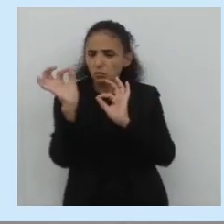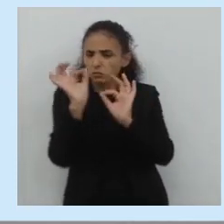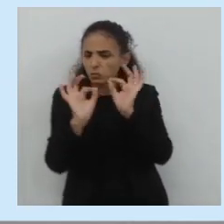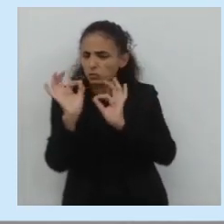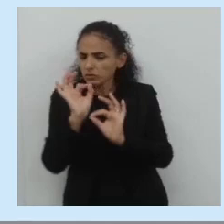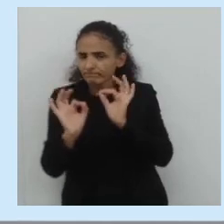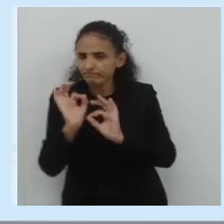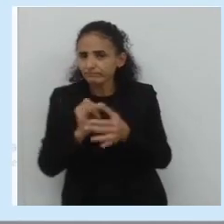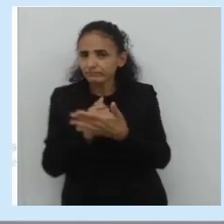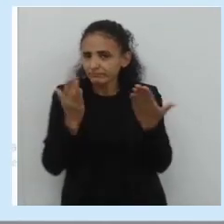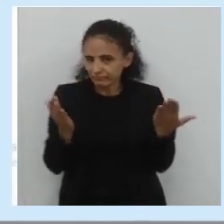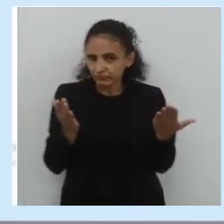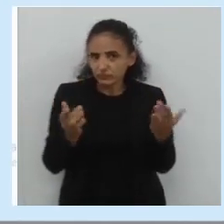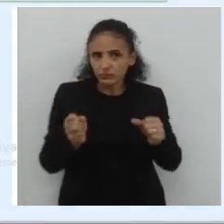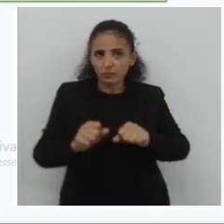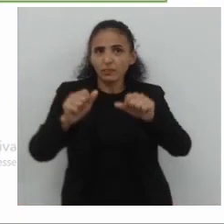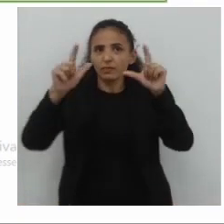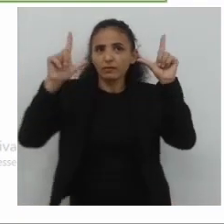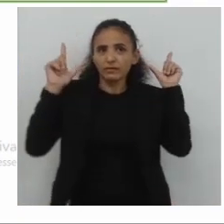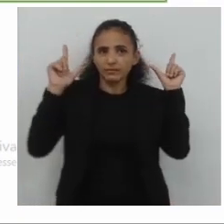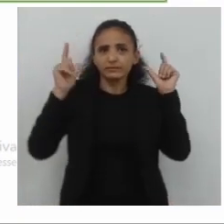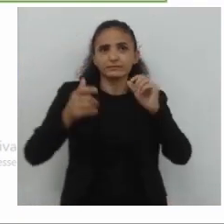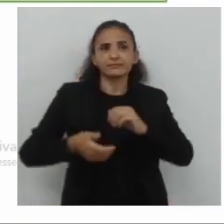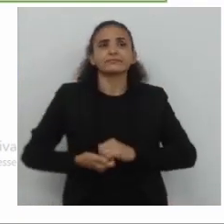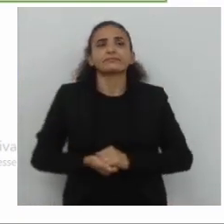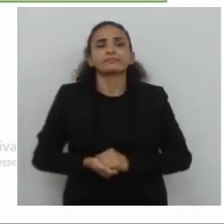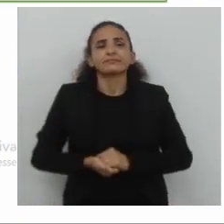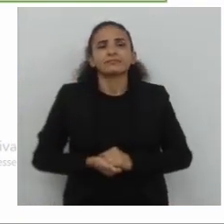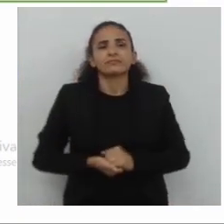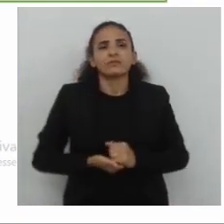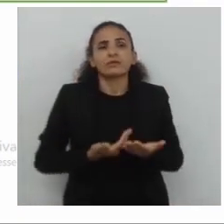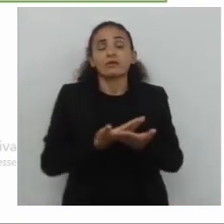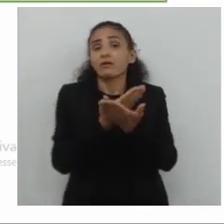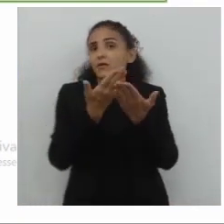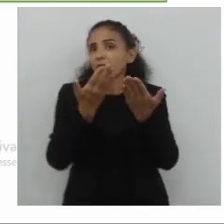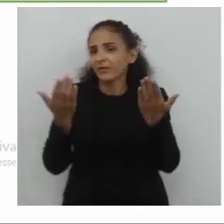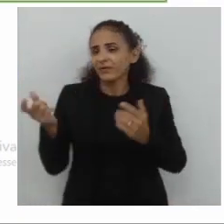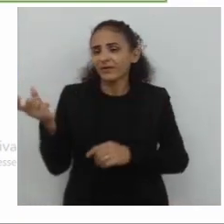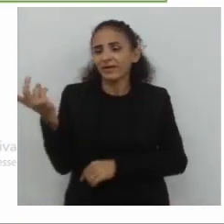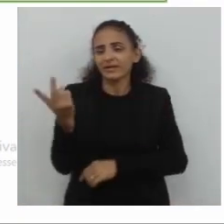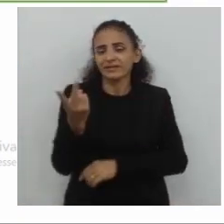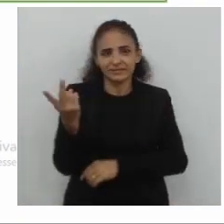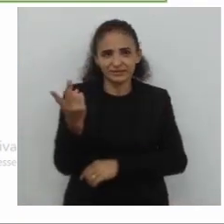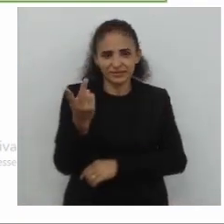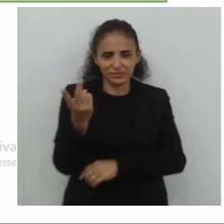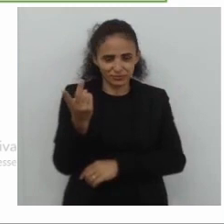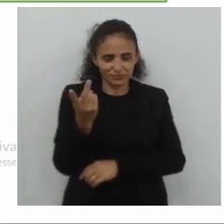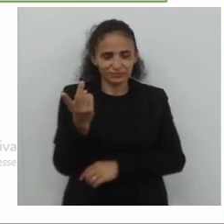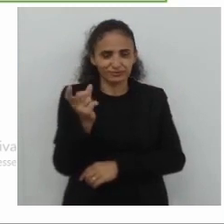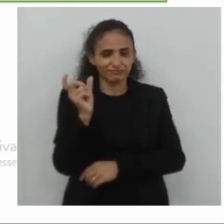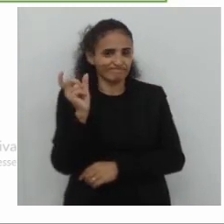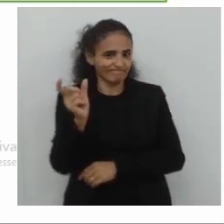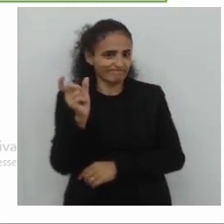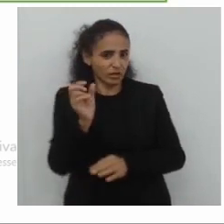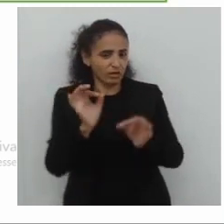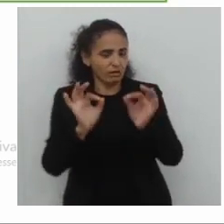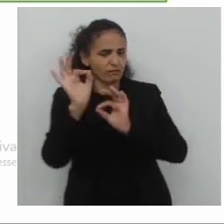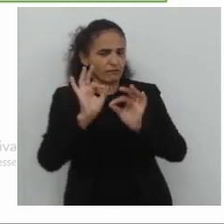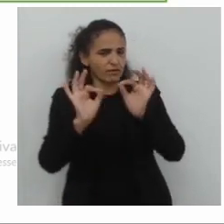textualidade. Vamos adiante. Na tela, coloquei para vocês a seguinte questão. Aliada à coesão,